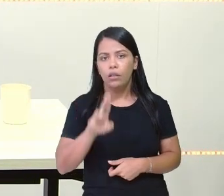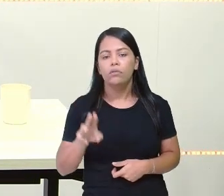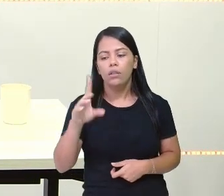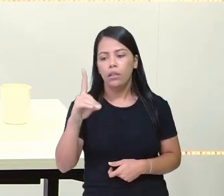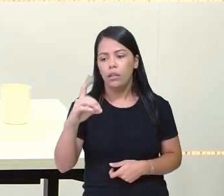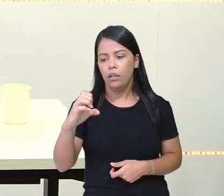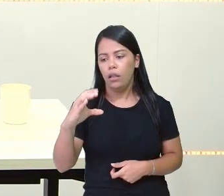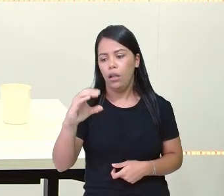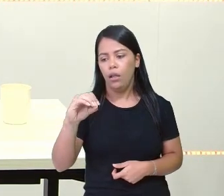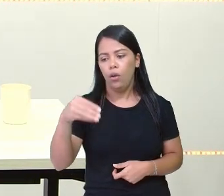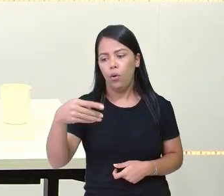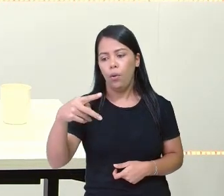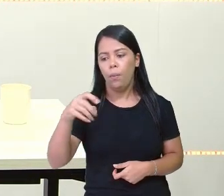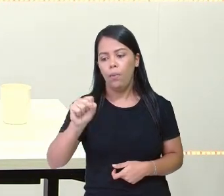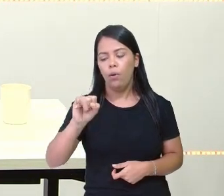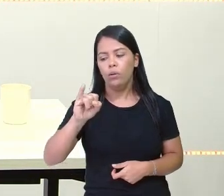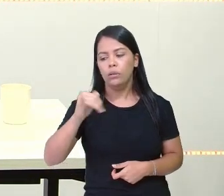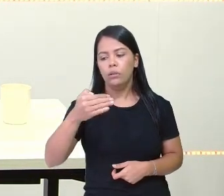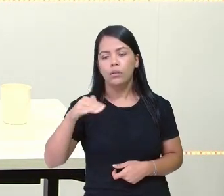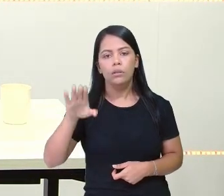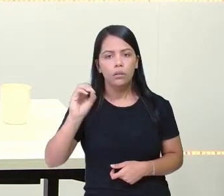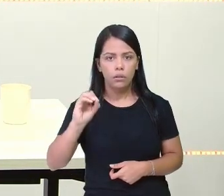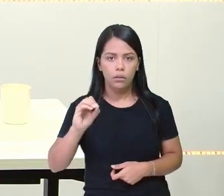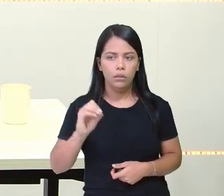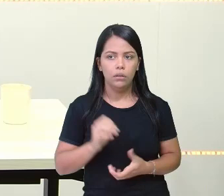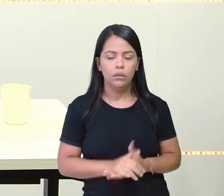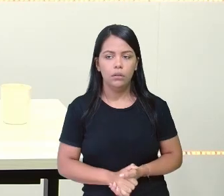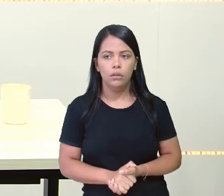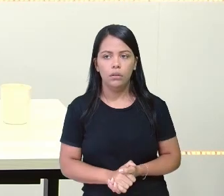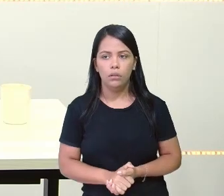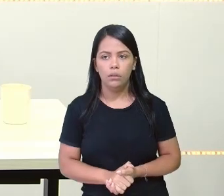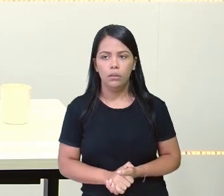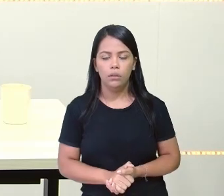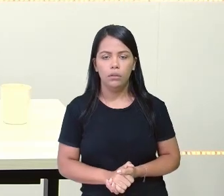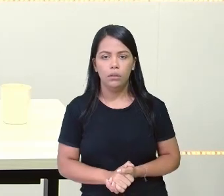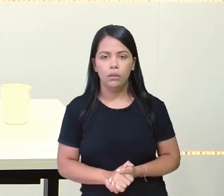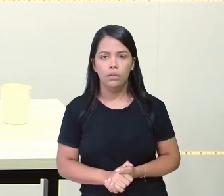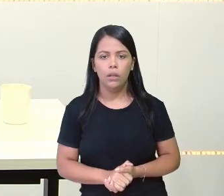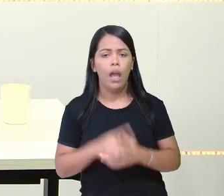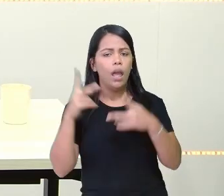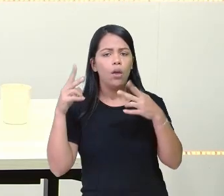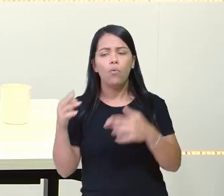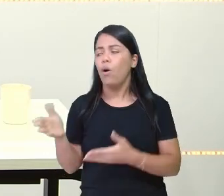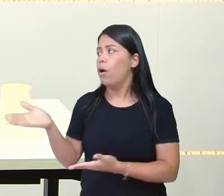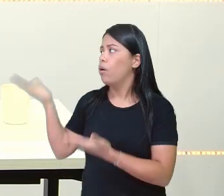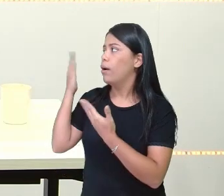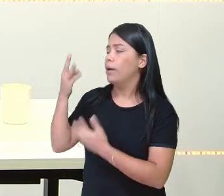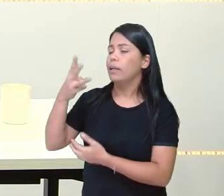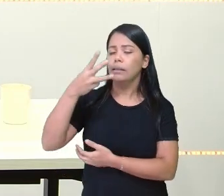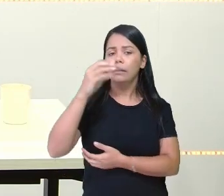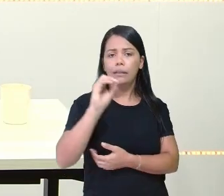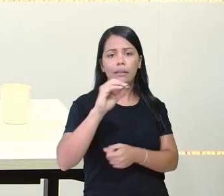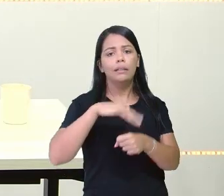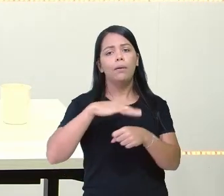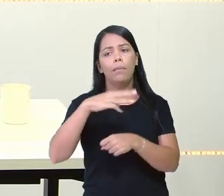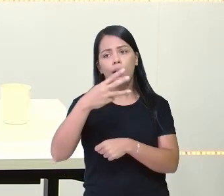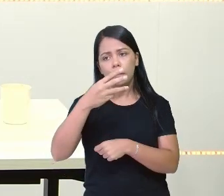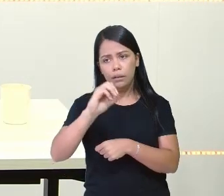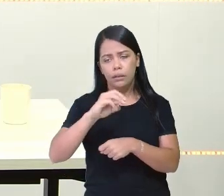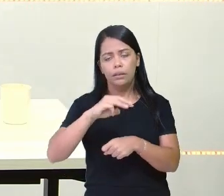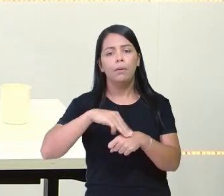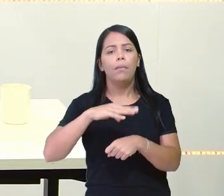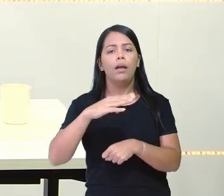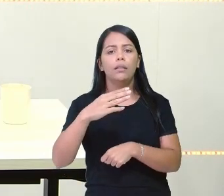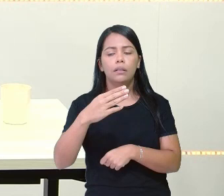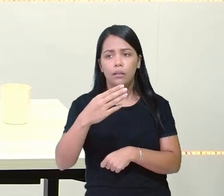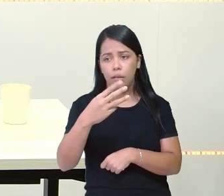Por quê? 96 é o mesmo que 30 mais 30 mais 30 mais 6. E eu não tô